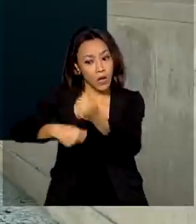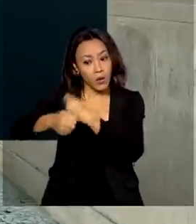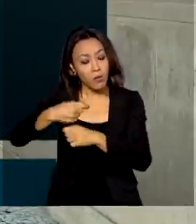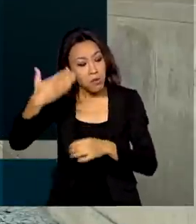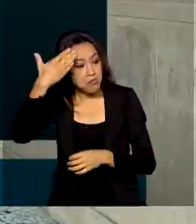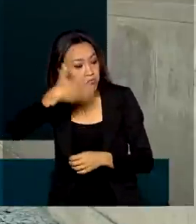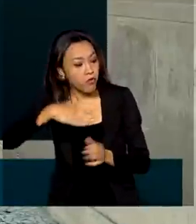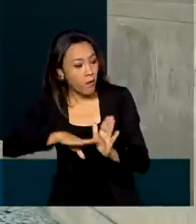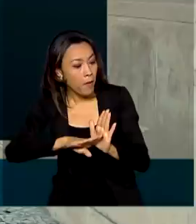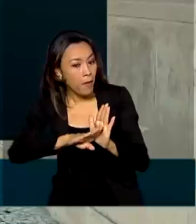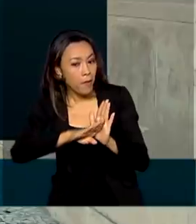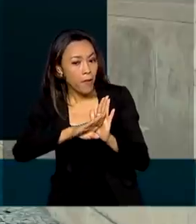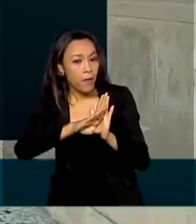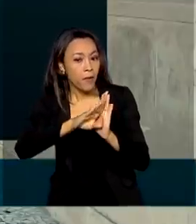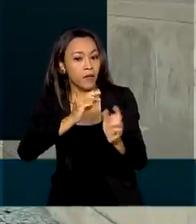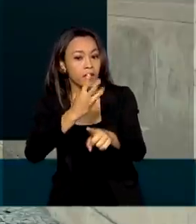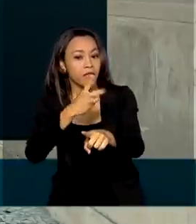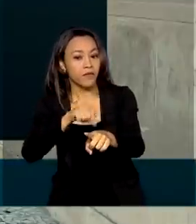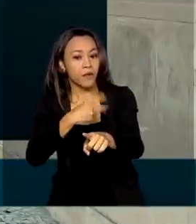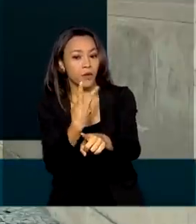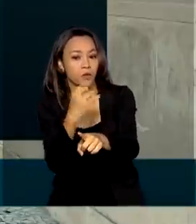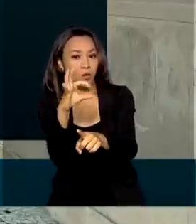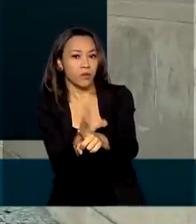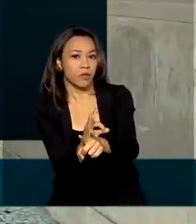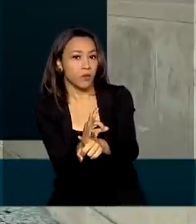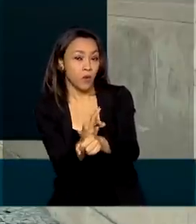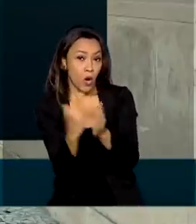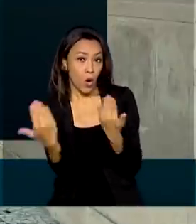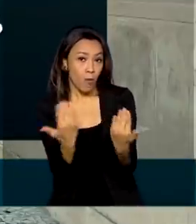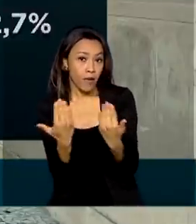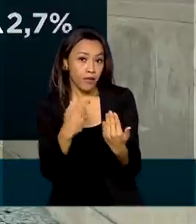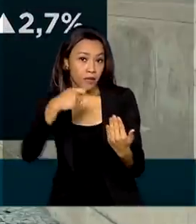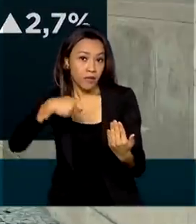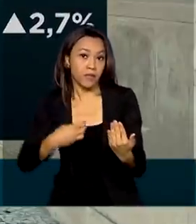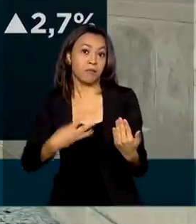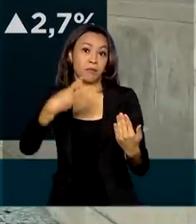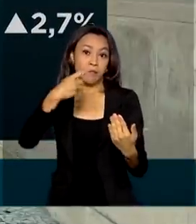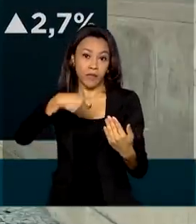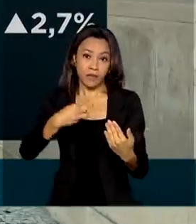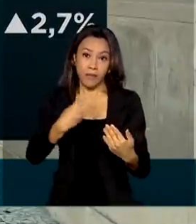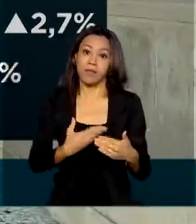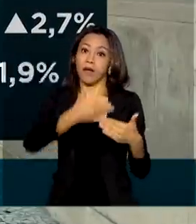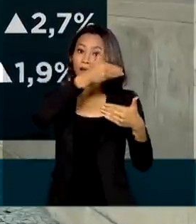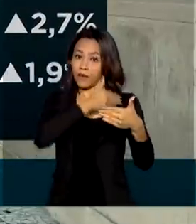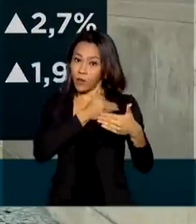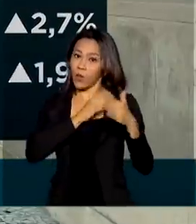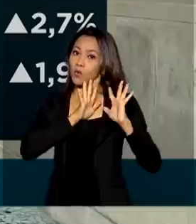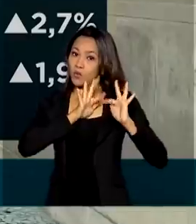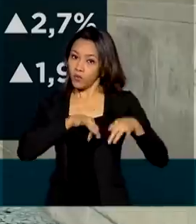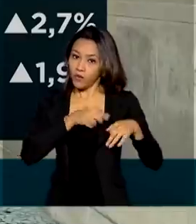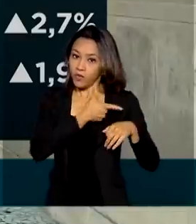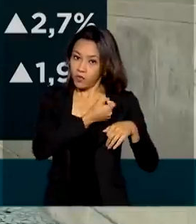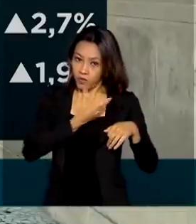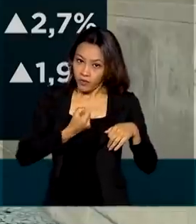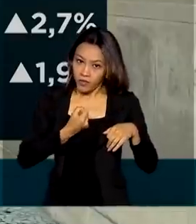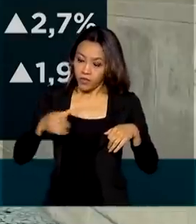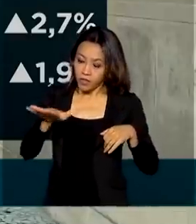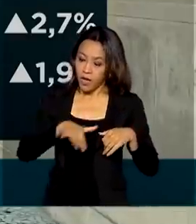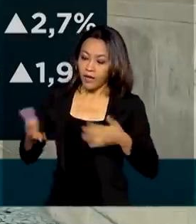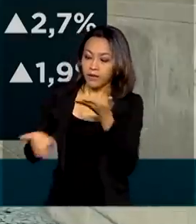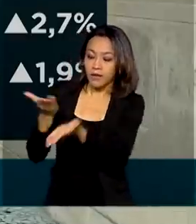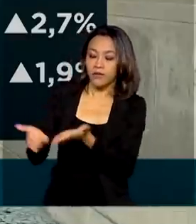alta de 3,2% em comparação com os três meses anteriores. No fim de 2020, serviços e indústria